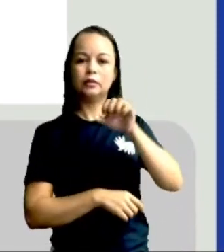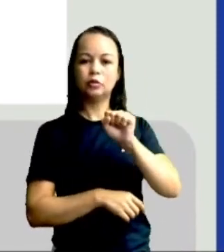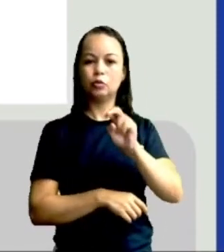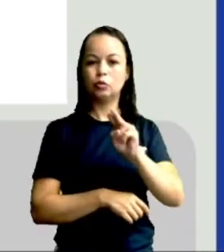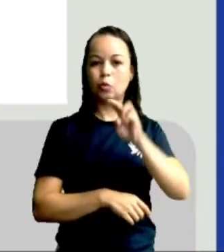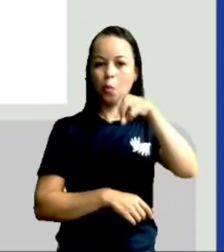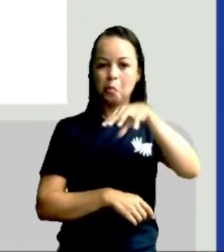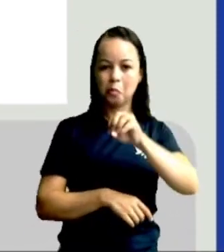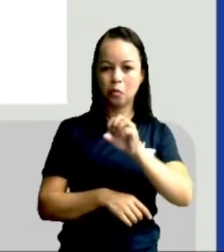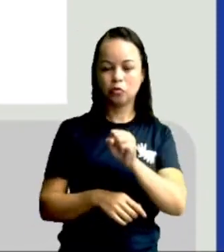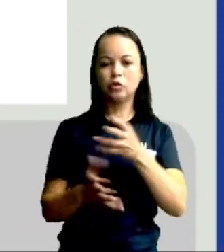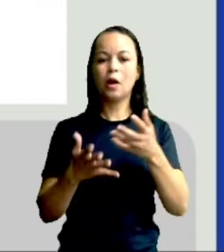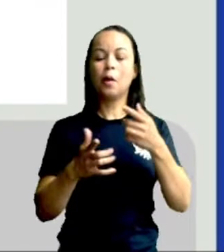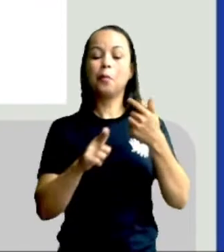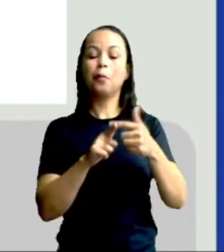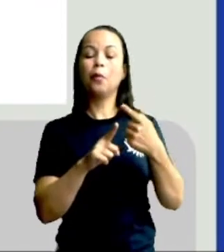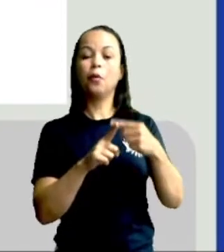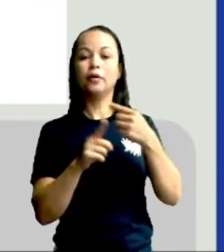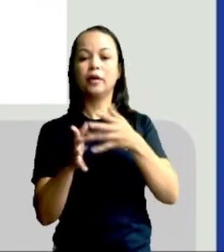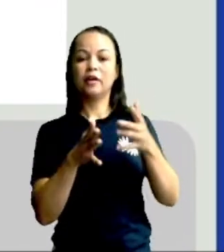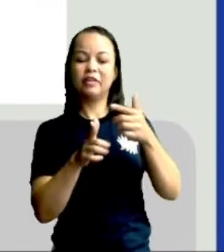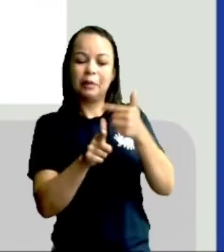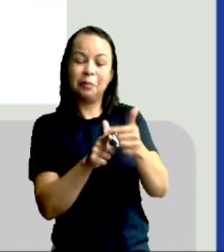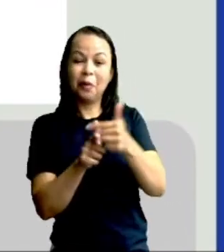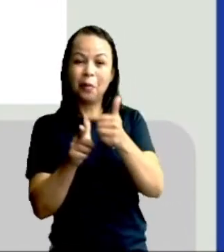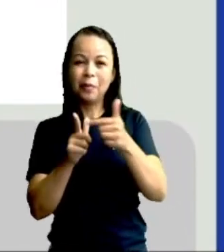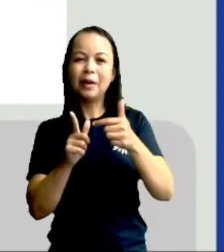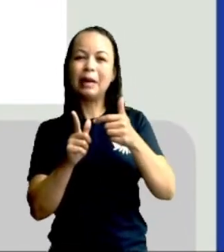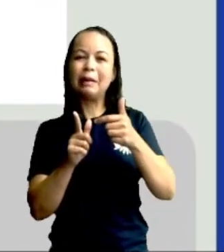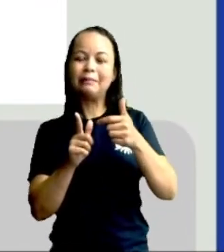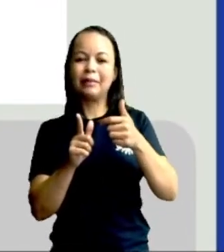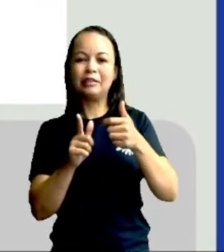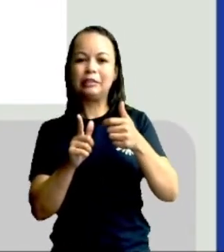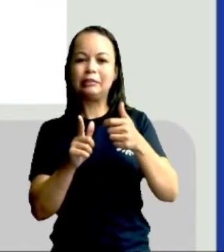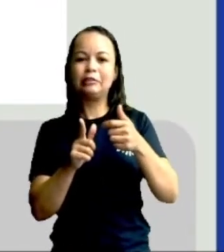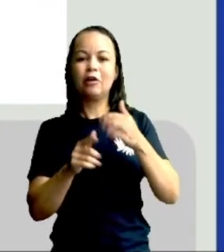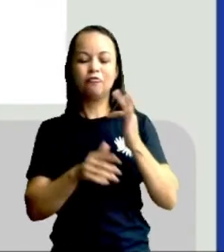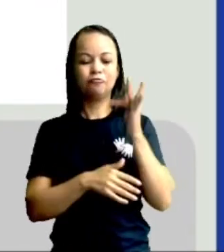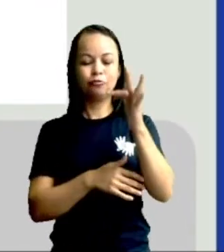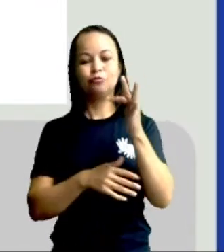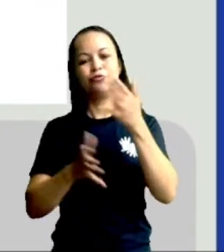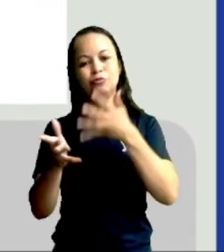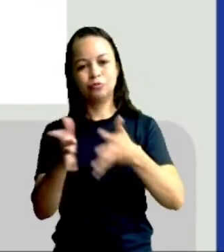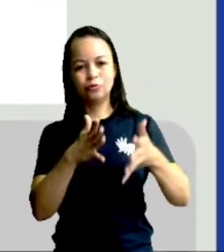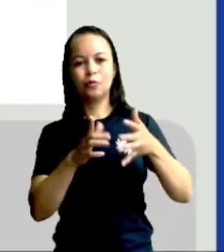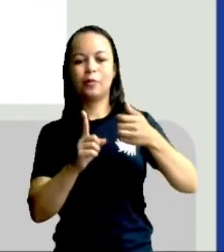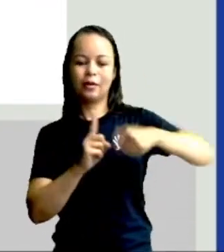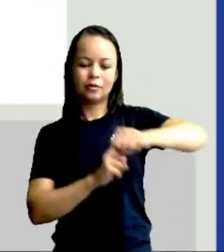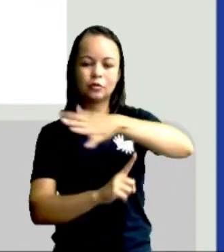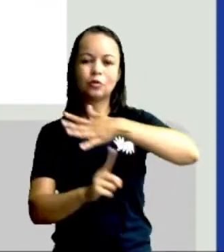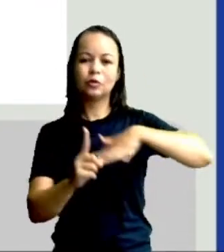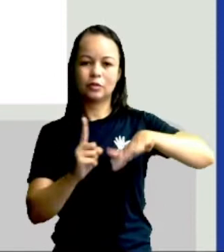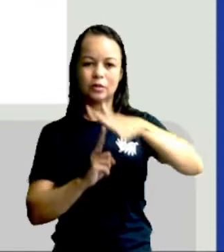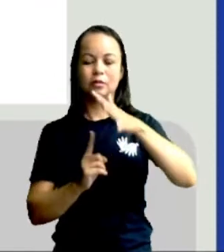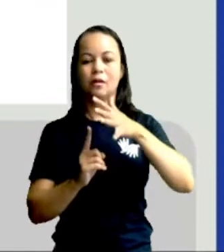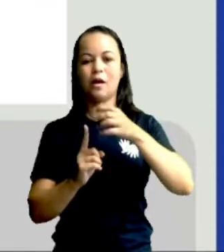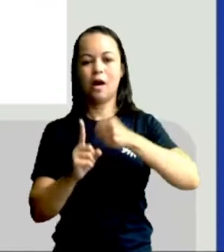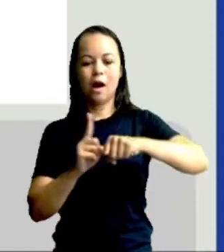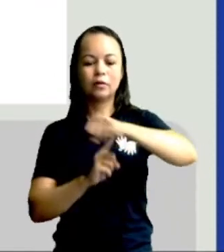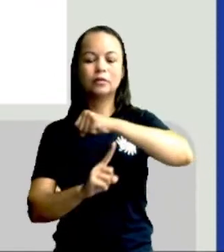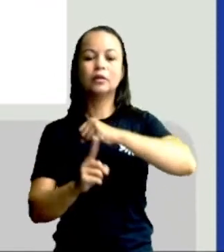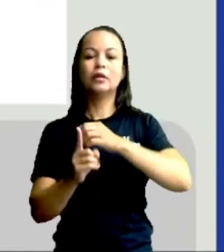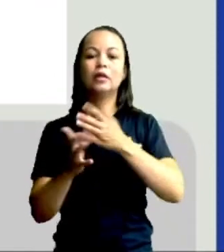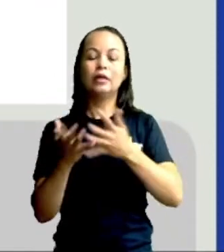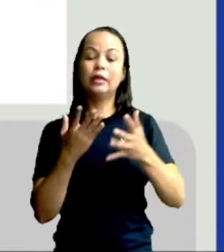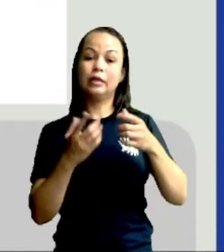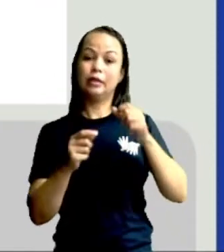vai causar impactos extremamente danosos para a sociedade. Então, cabe aqui a gente ressaltar que o poder público, que uma